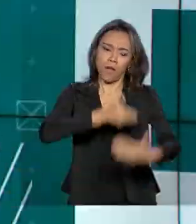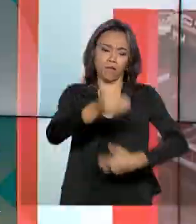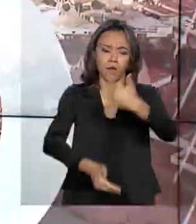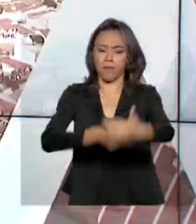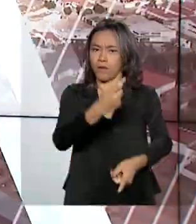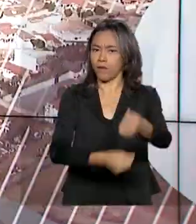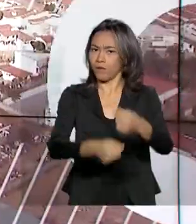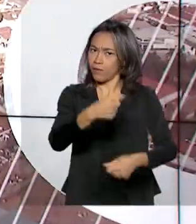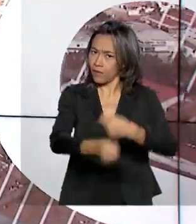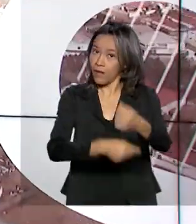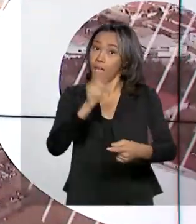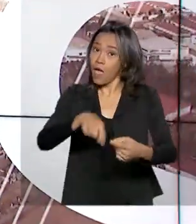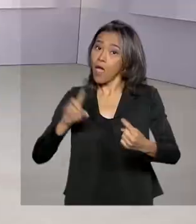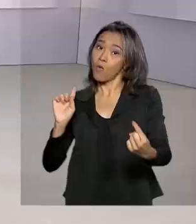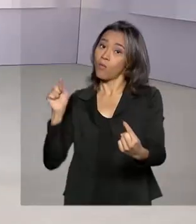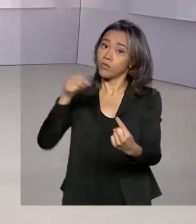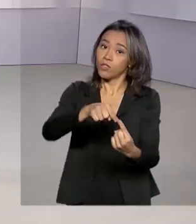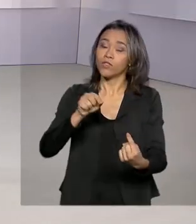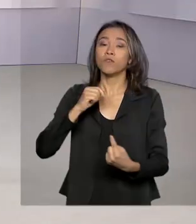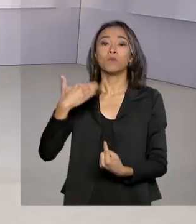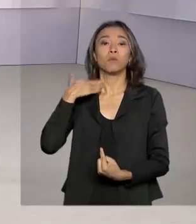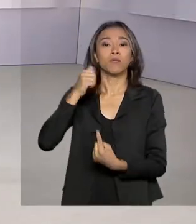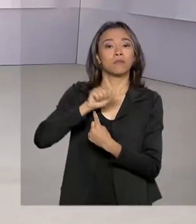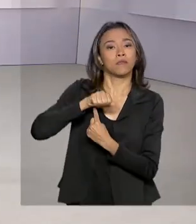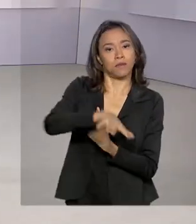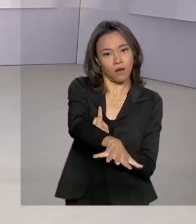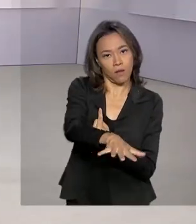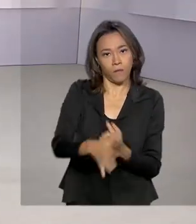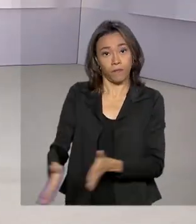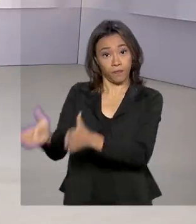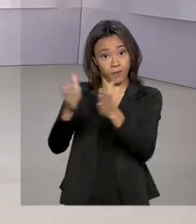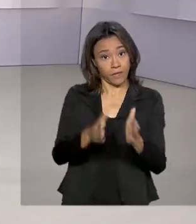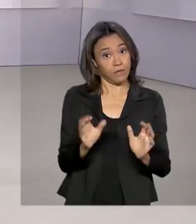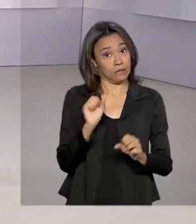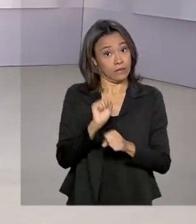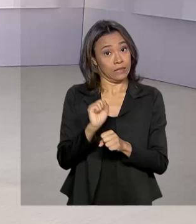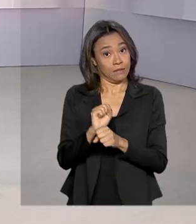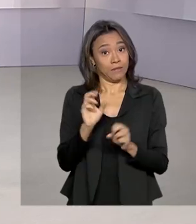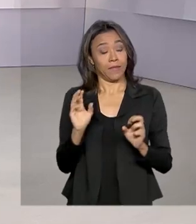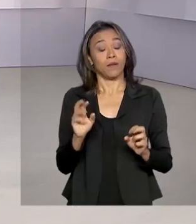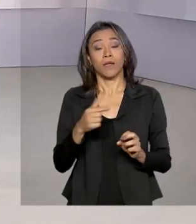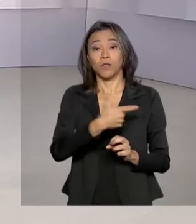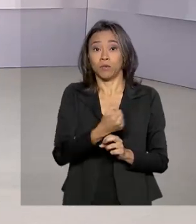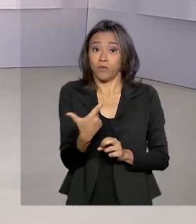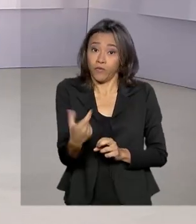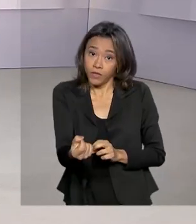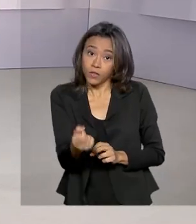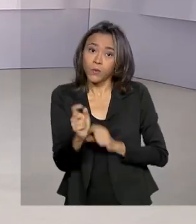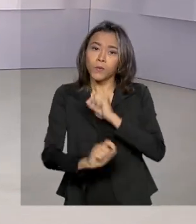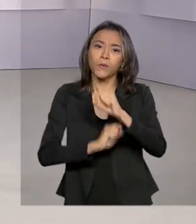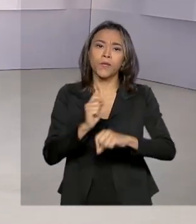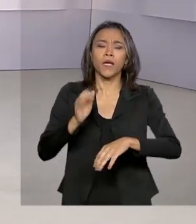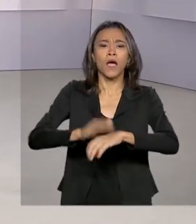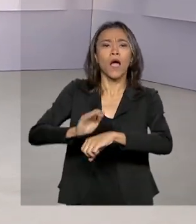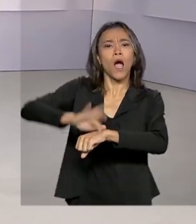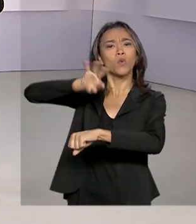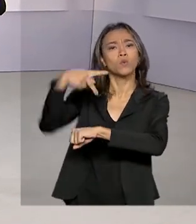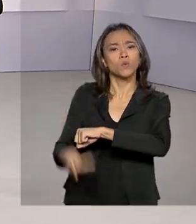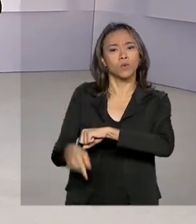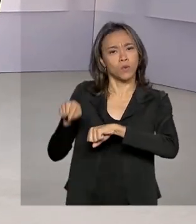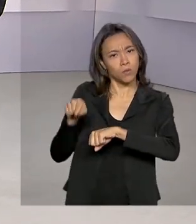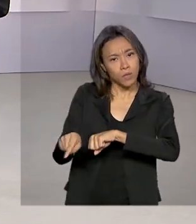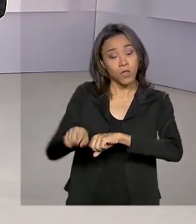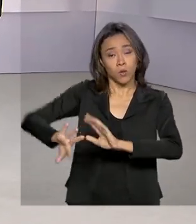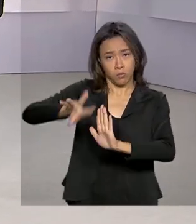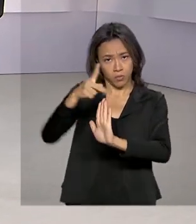metas do Banco Central. Para 2020, a expectativa é também pela aprovação da autonomia da instituição. O